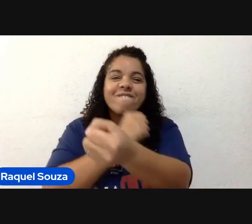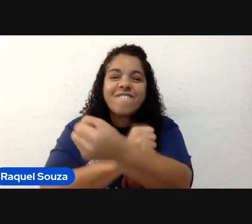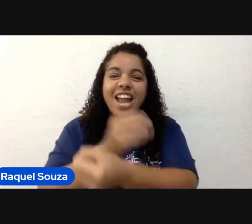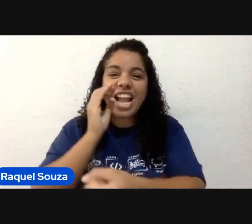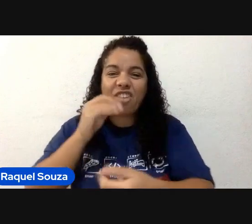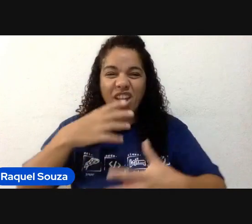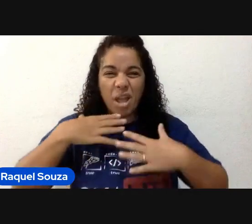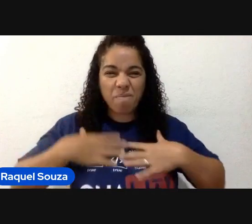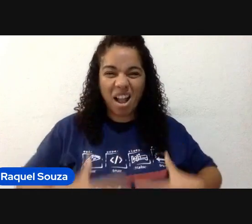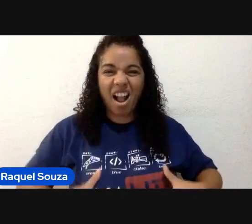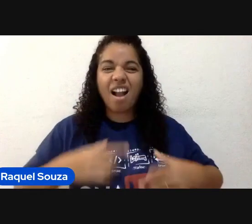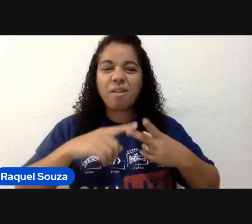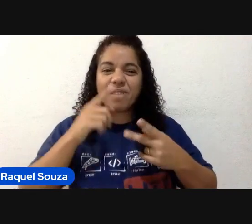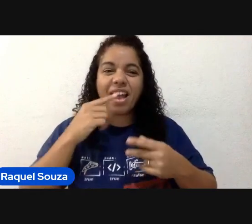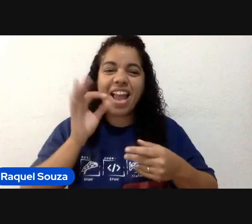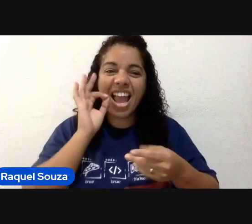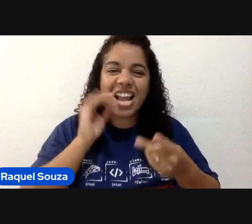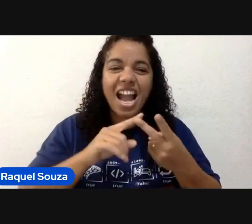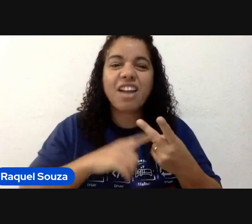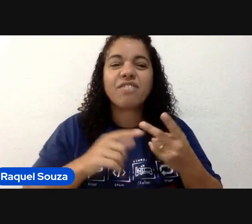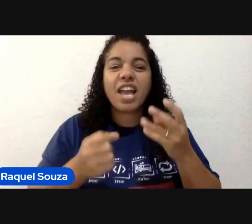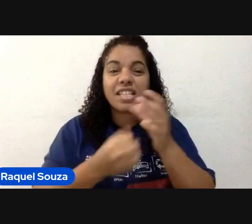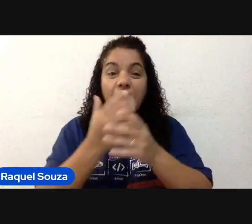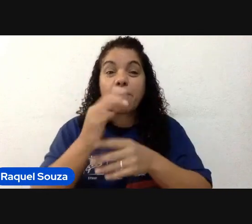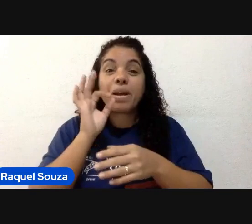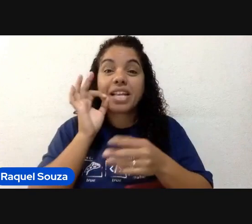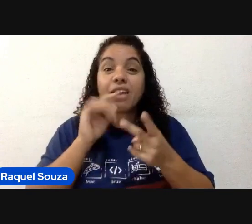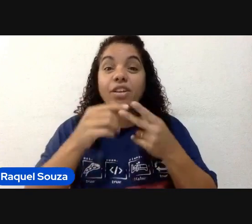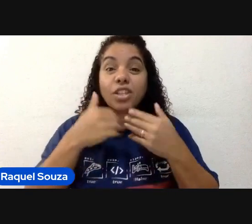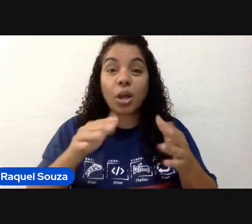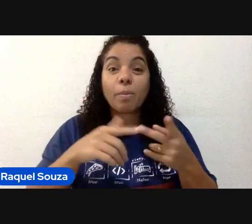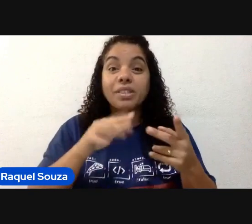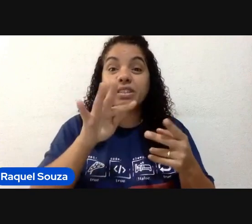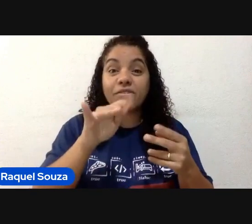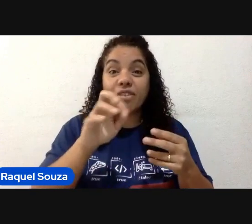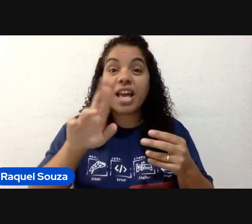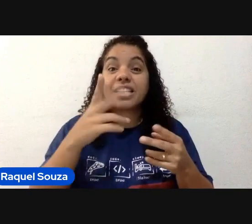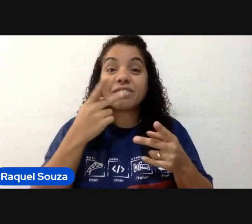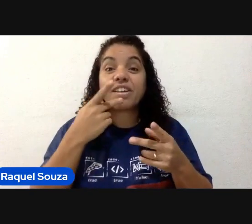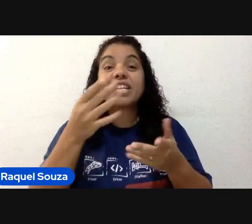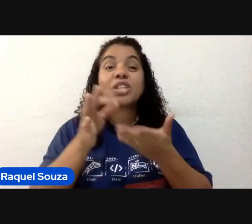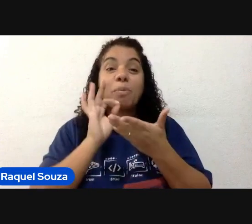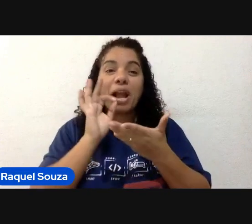café, eu tenho uma planta de café. E eu estou começando uma palestra sobre flutter falando sobre café.